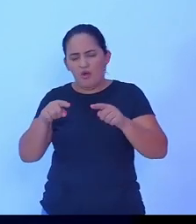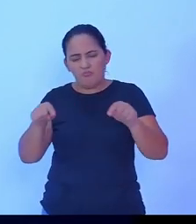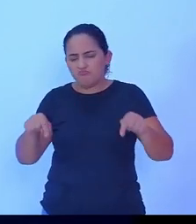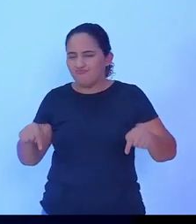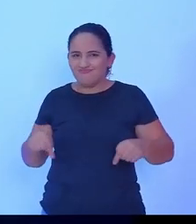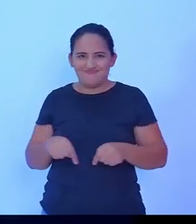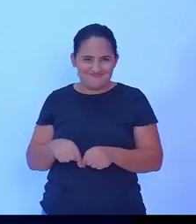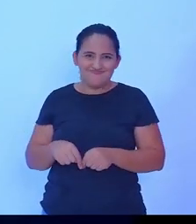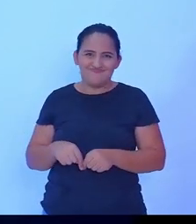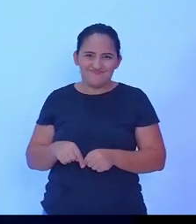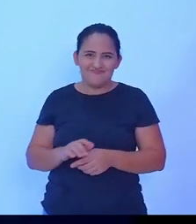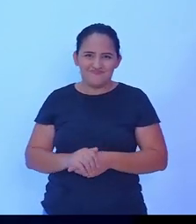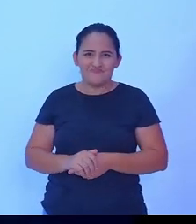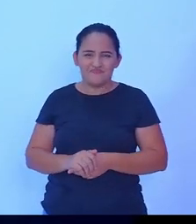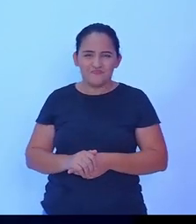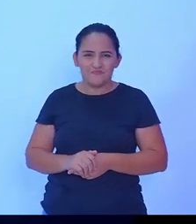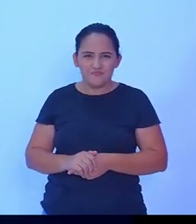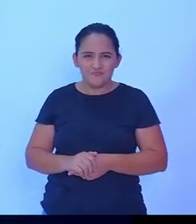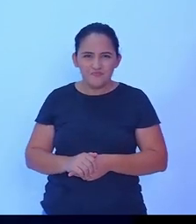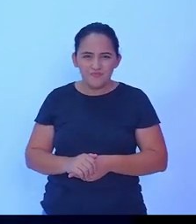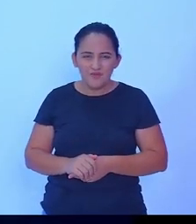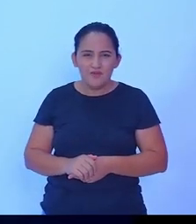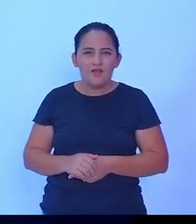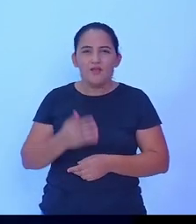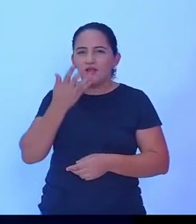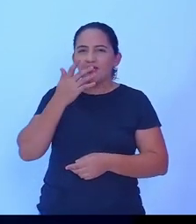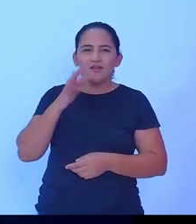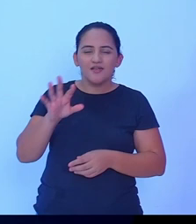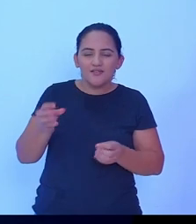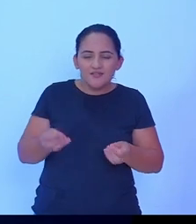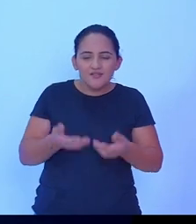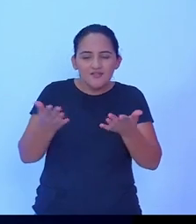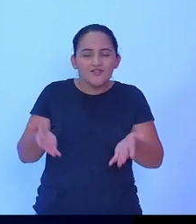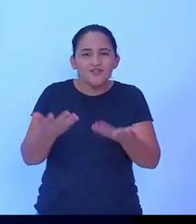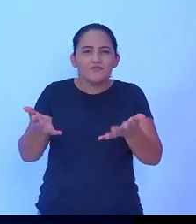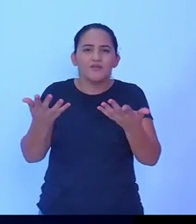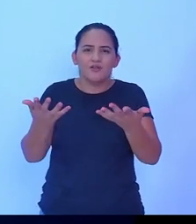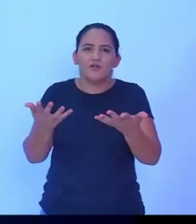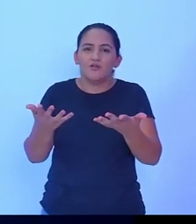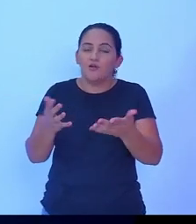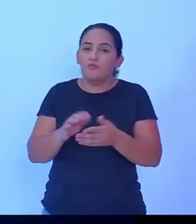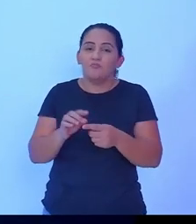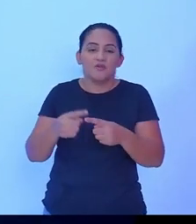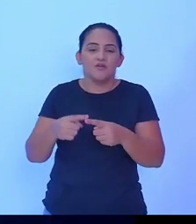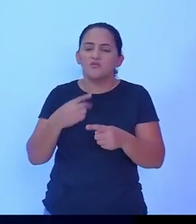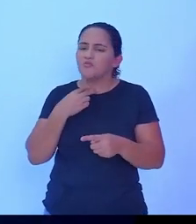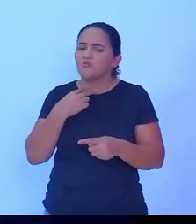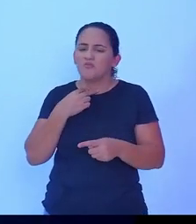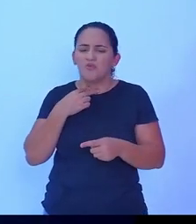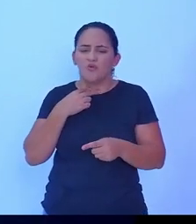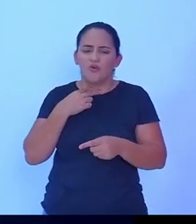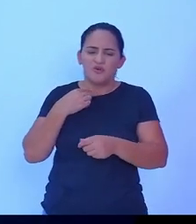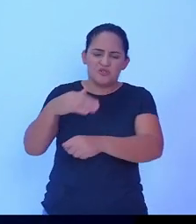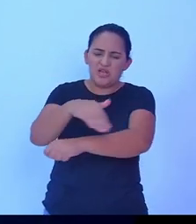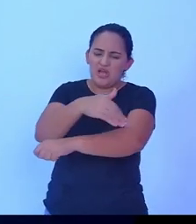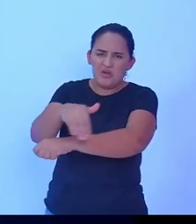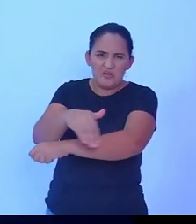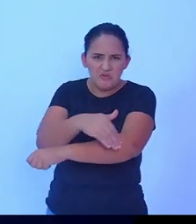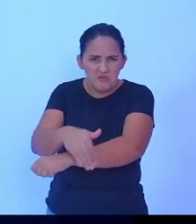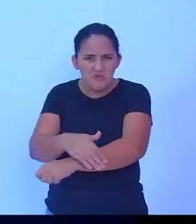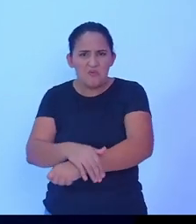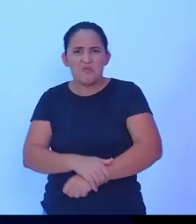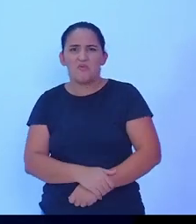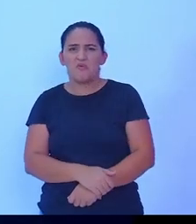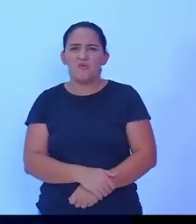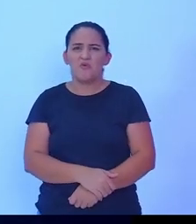incentivo para que a criança ele deixe até de estar nos caminhos errados, ele está cansado, ele vai